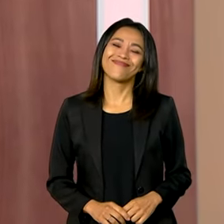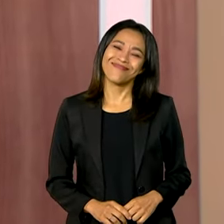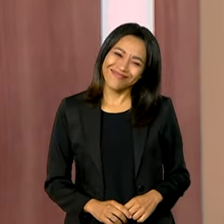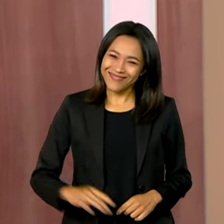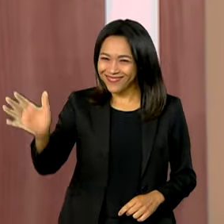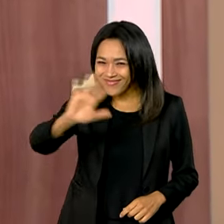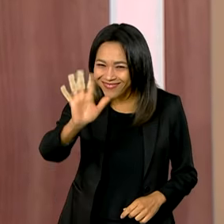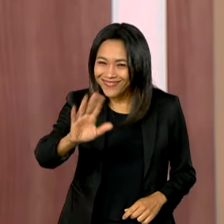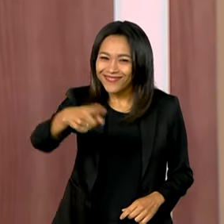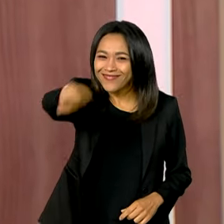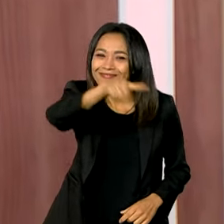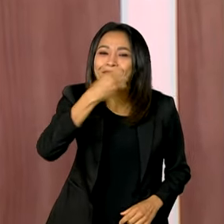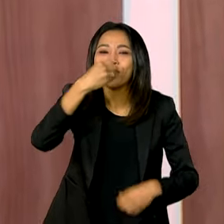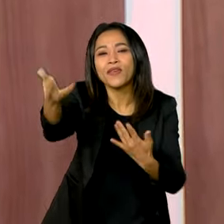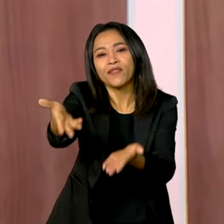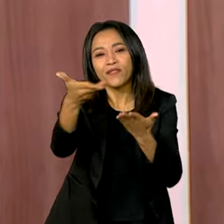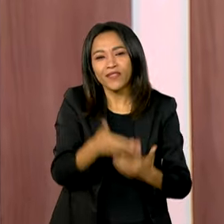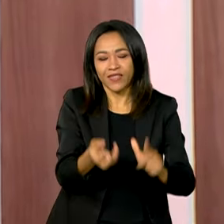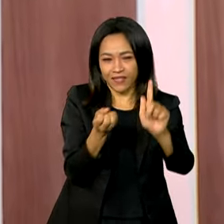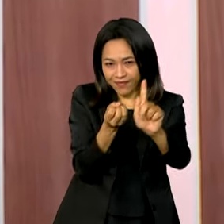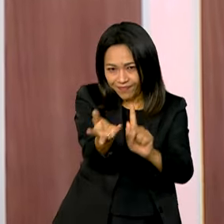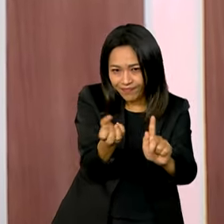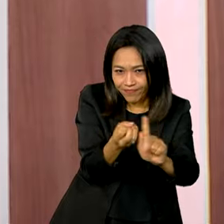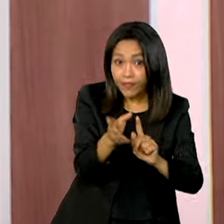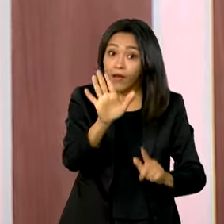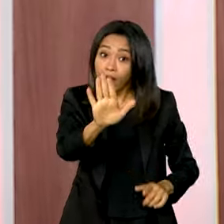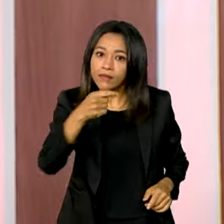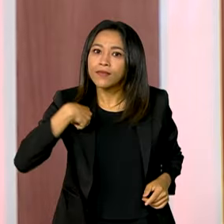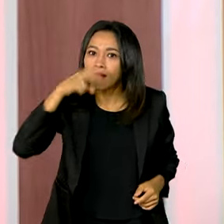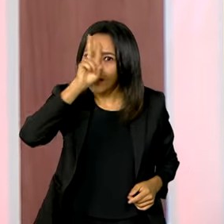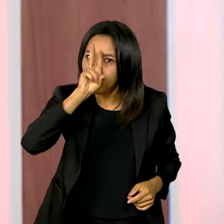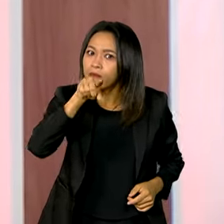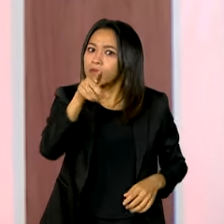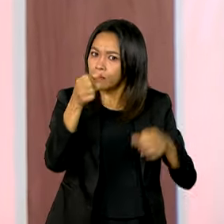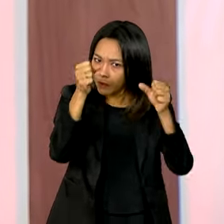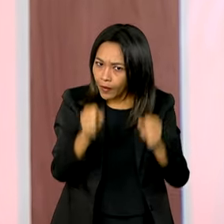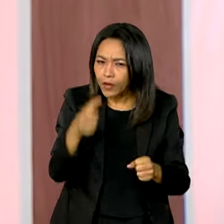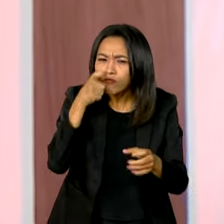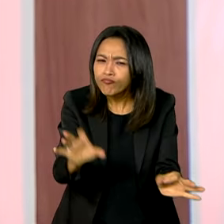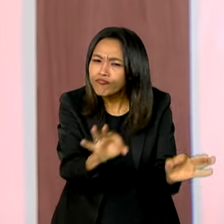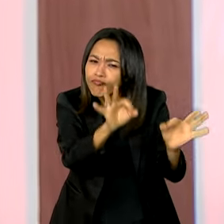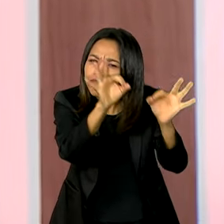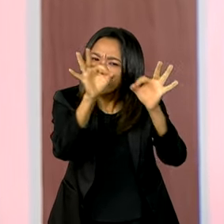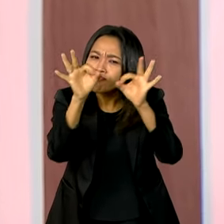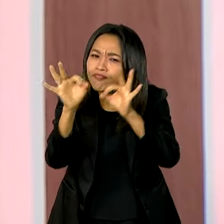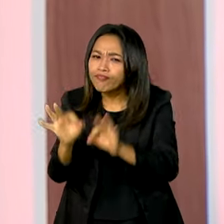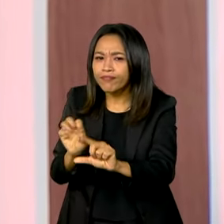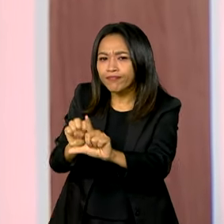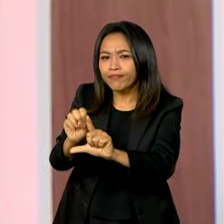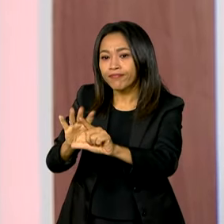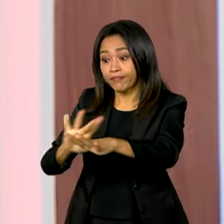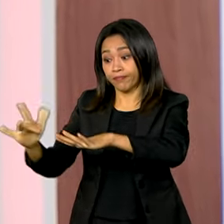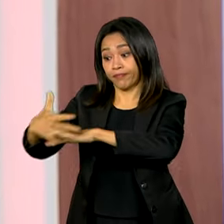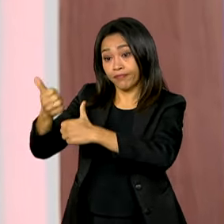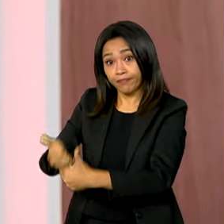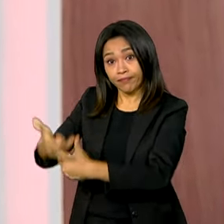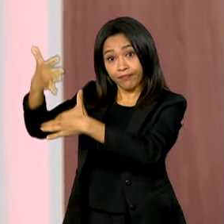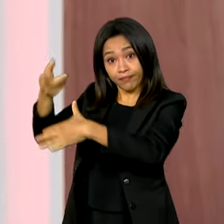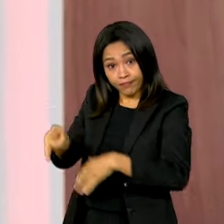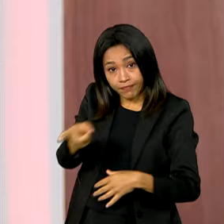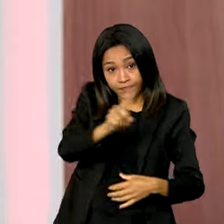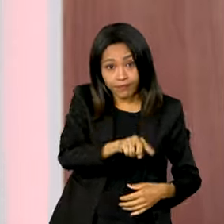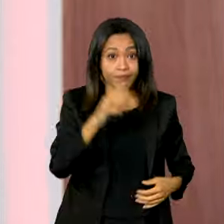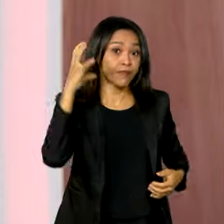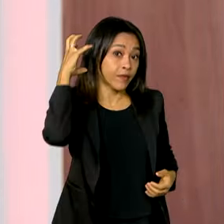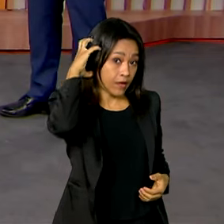Olá, seja muito bem-vindo ao canal GOV. Lembrando que você pode nos acompanhar também ao vivo pelas redes sociais e pela